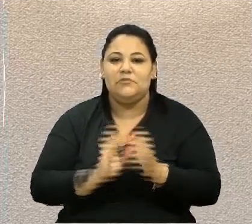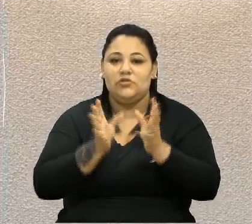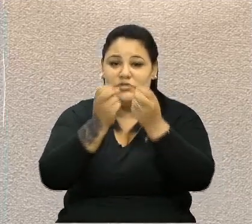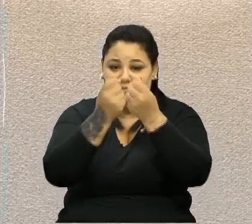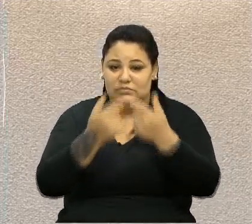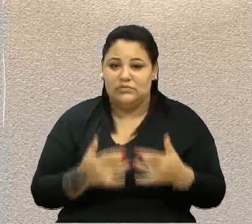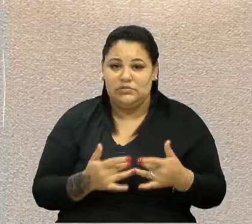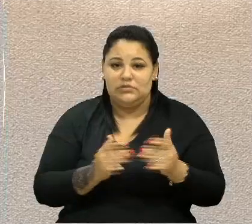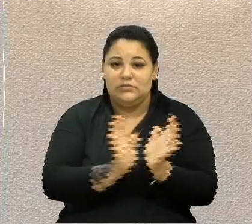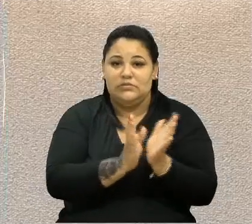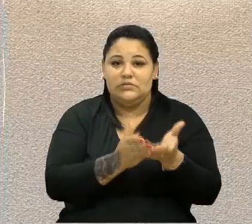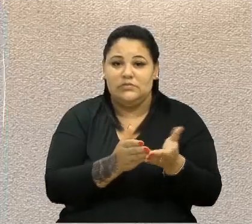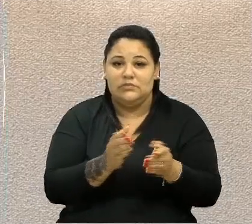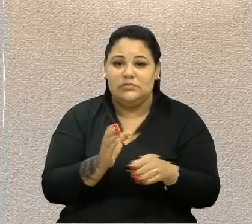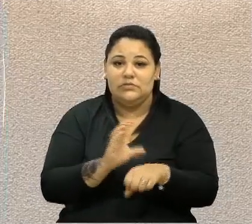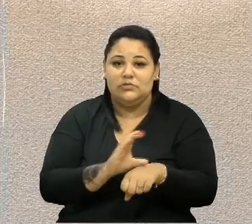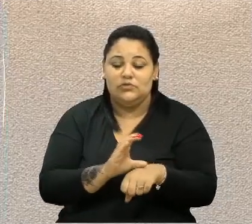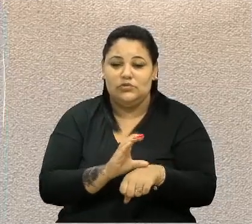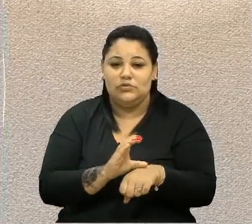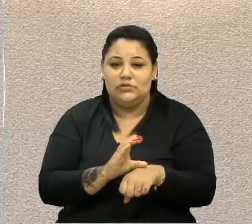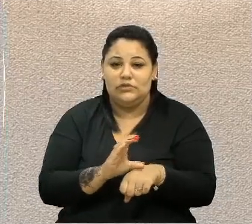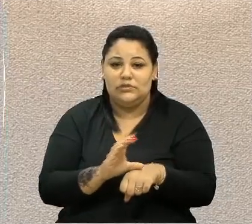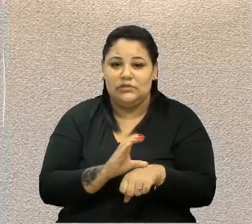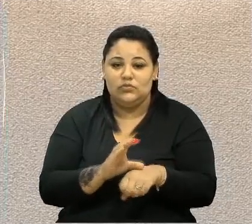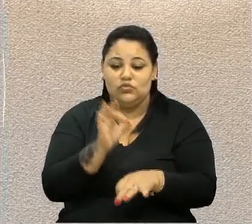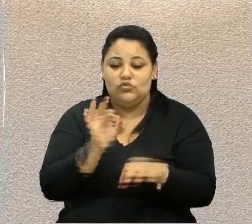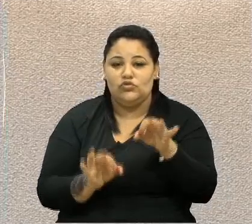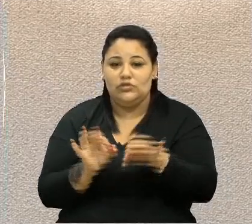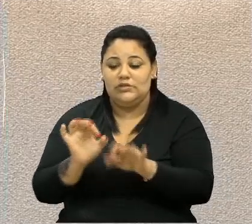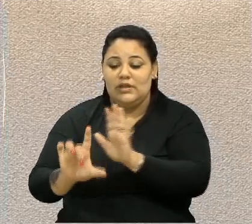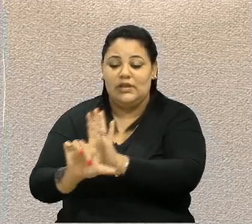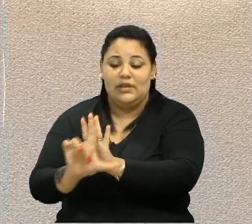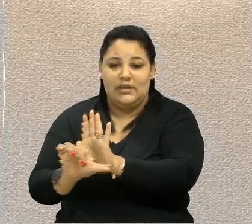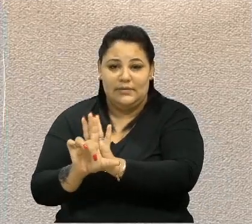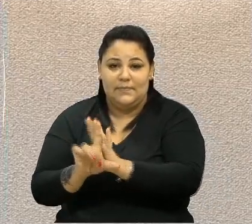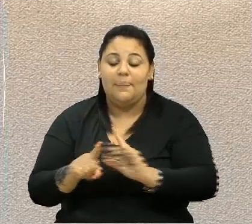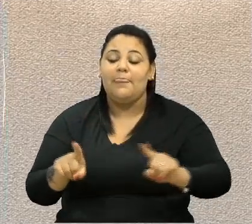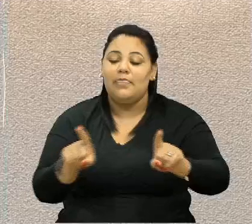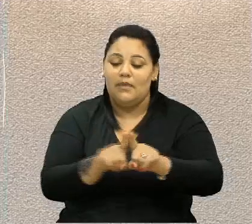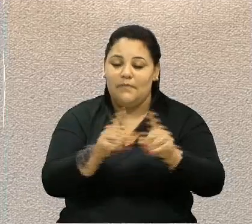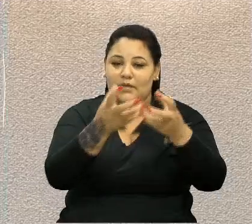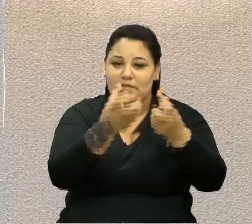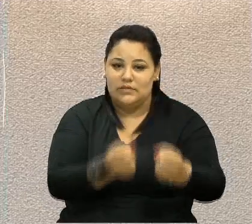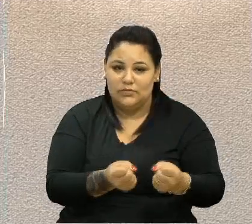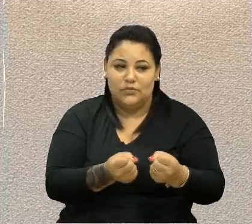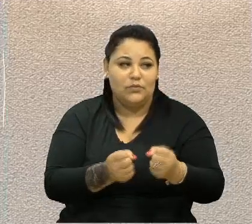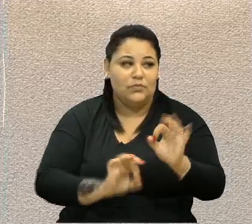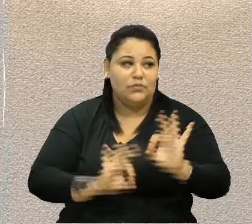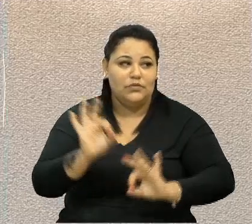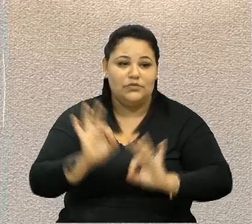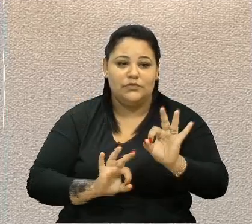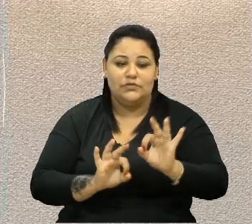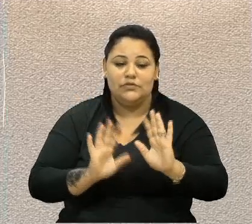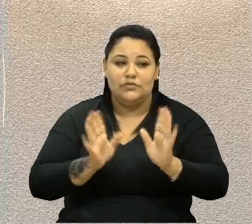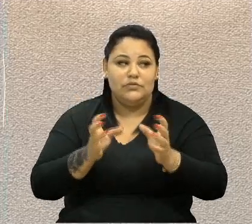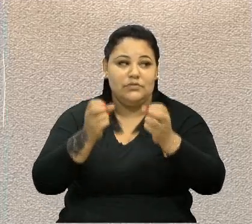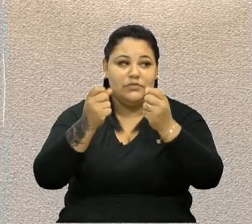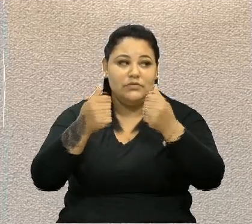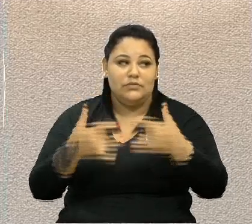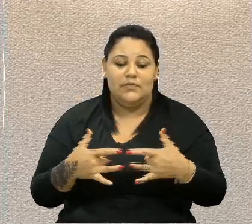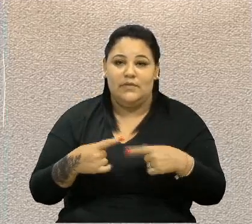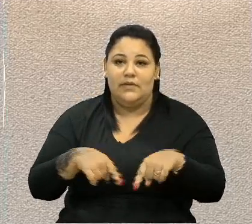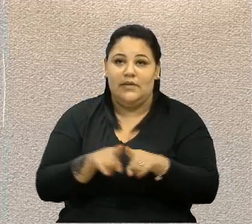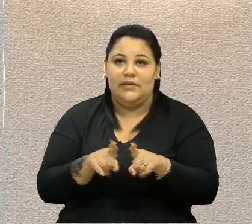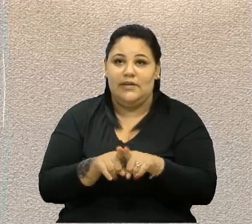Comissão de Constituição, Justiça e Legislação, a mesma manifestou-se pela sua legalidade. Ante ao exposto, esta